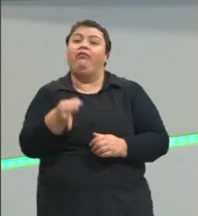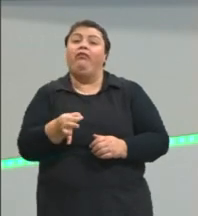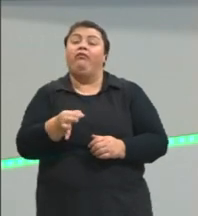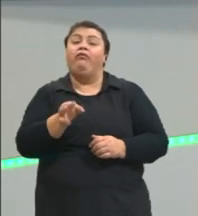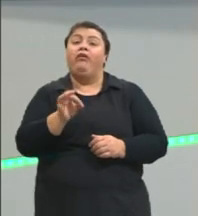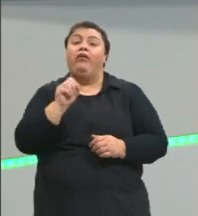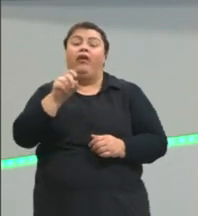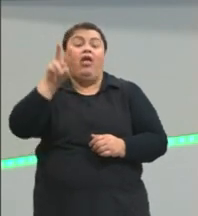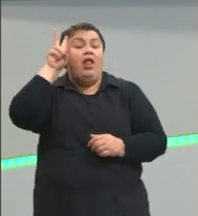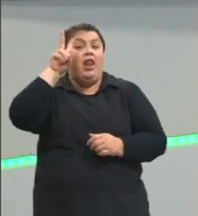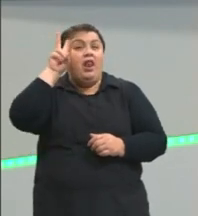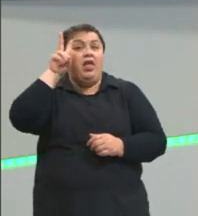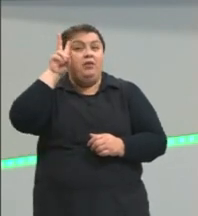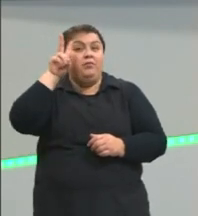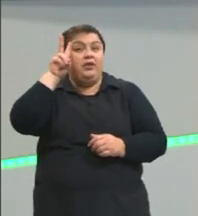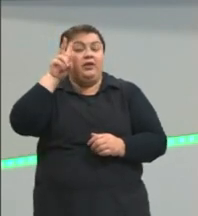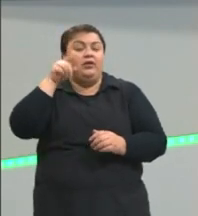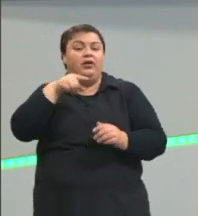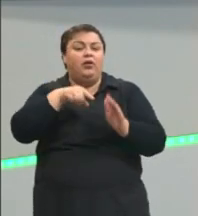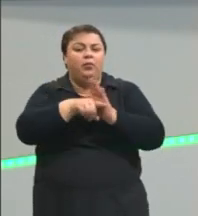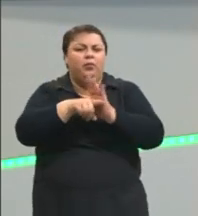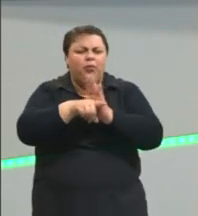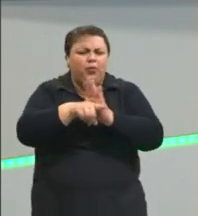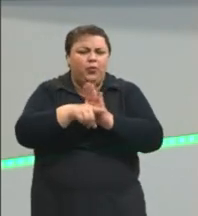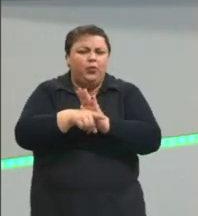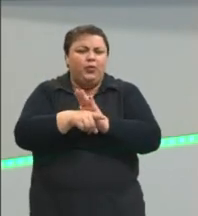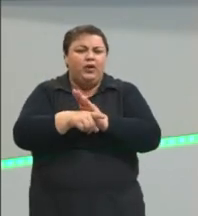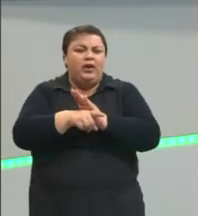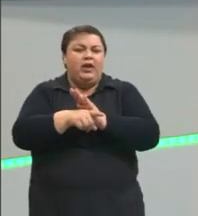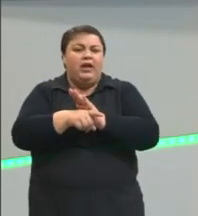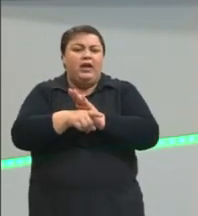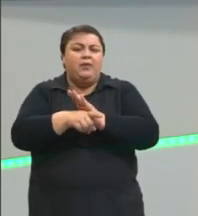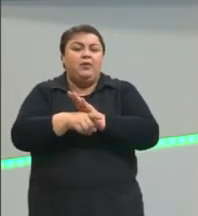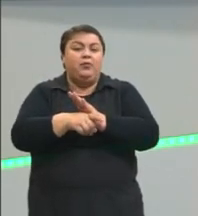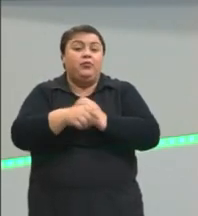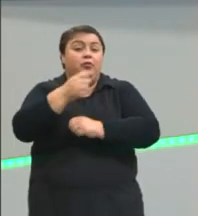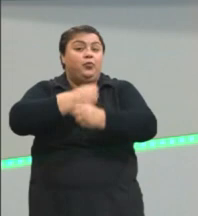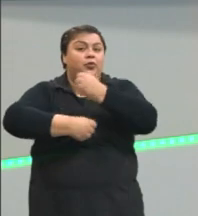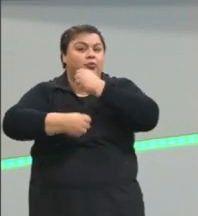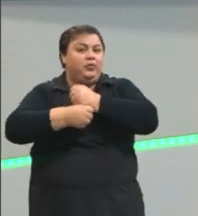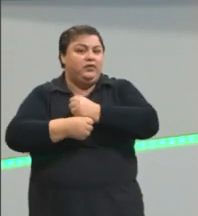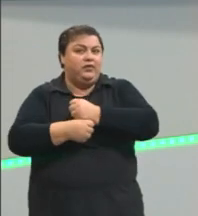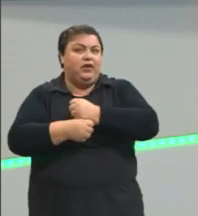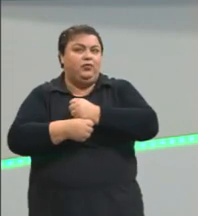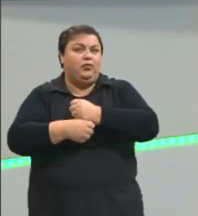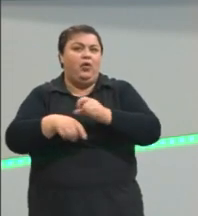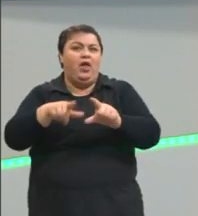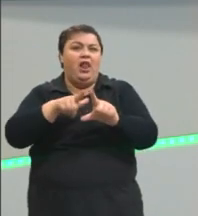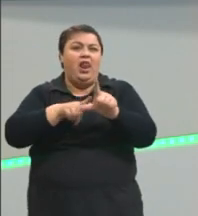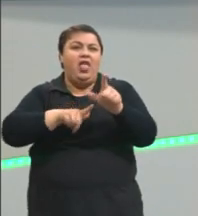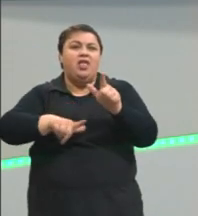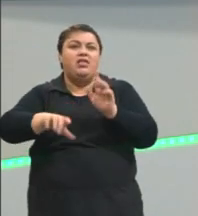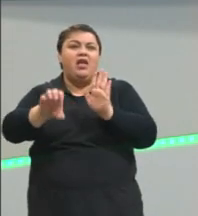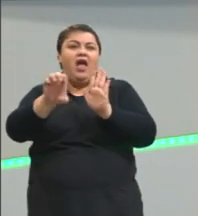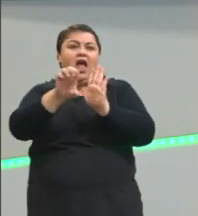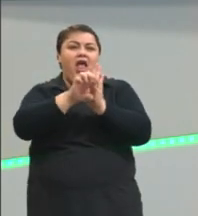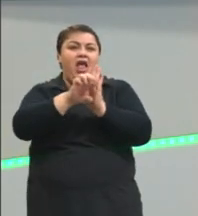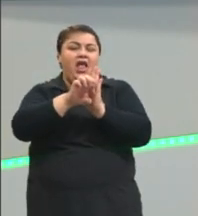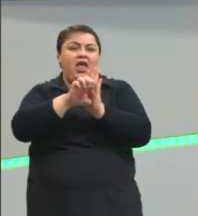lembrando que eu procurei questão do ano passado é coisa bem recente é a letra E